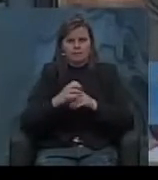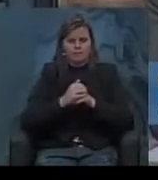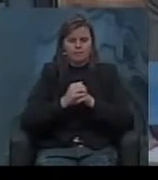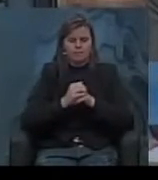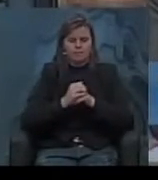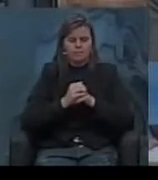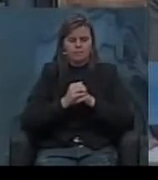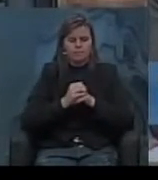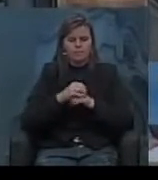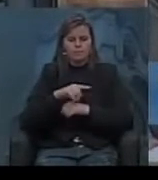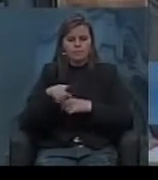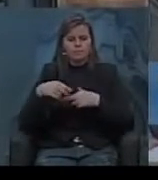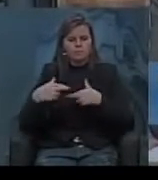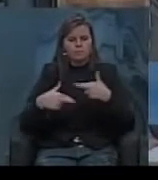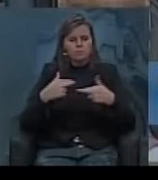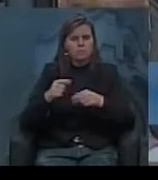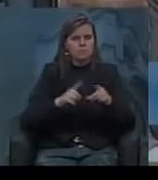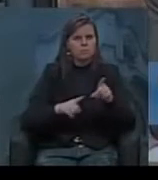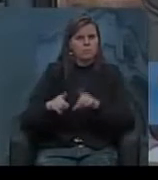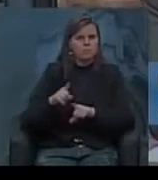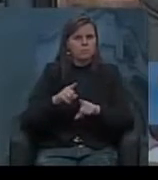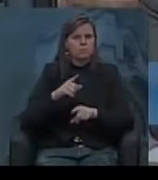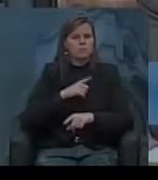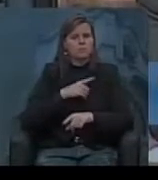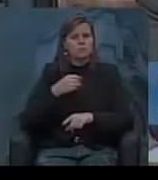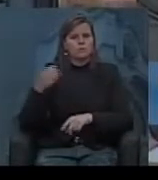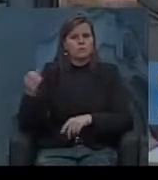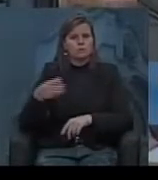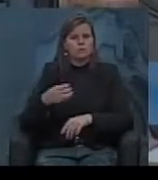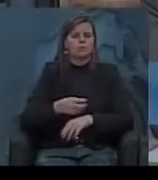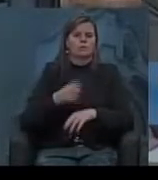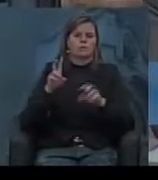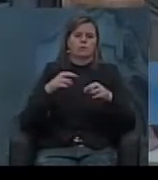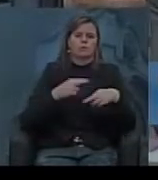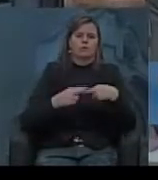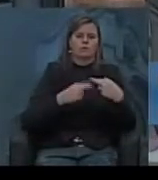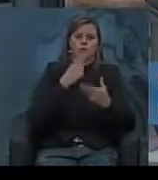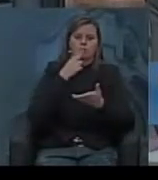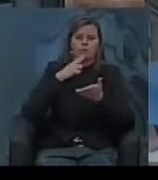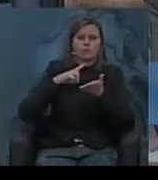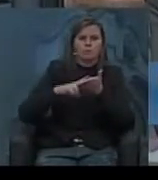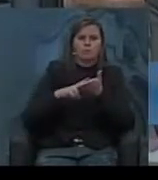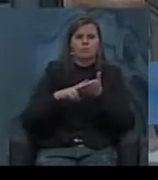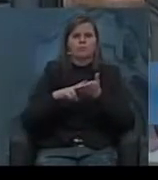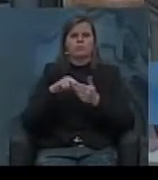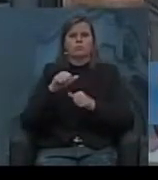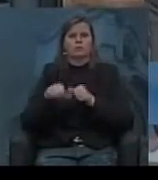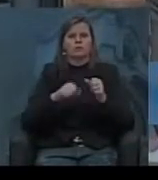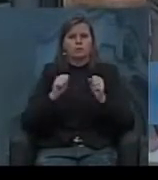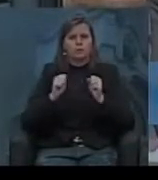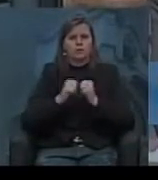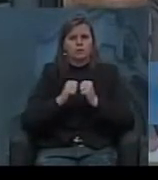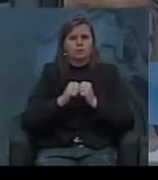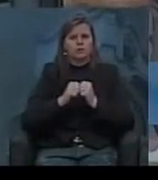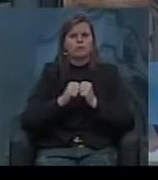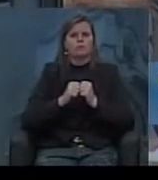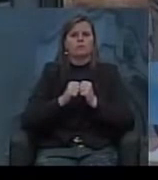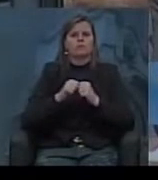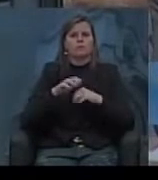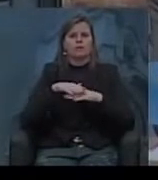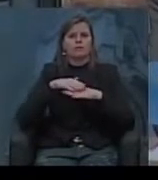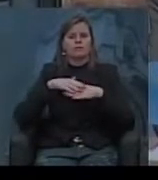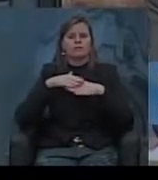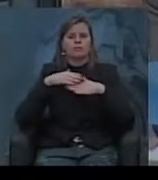Reformas, que diga-se de passagem, algumas continuam muito atuais, como a questão da reforma tributária, mudando um sistema tributário mais regressivo para